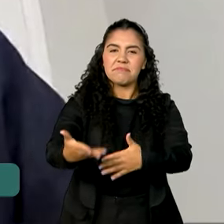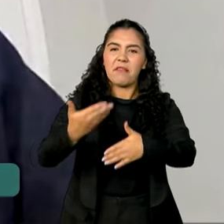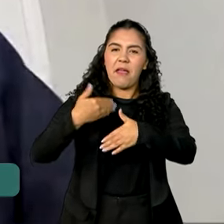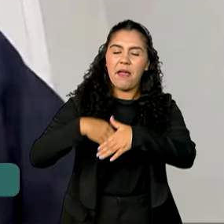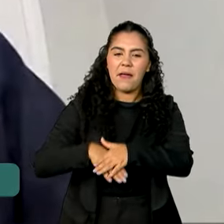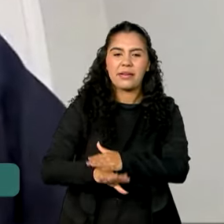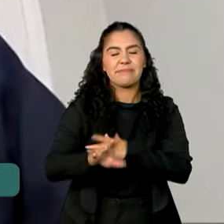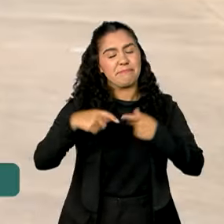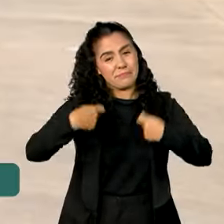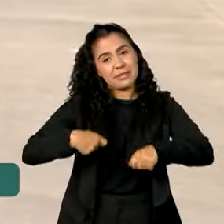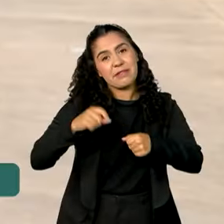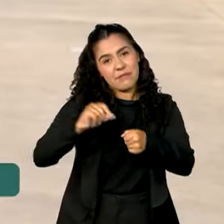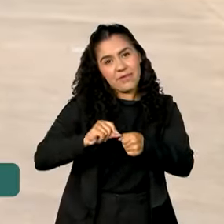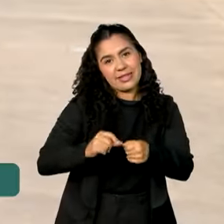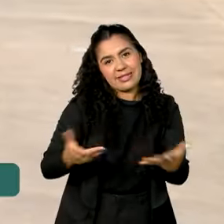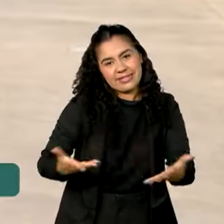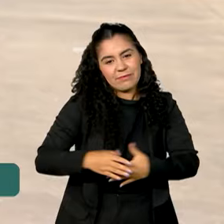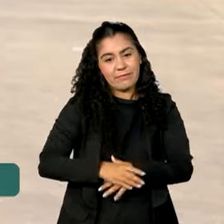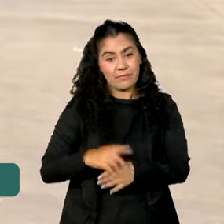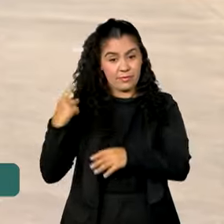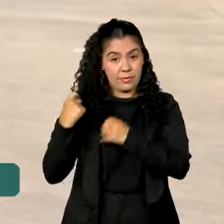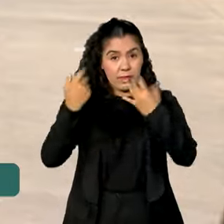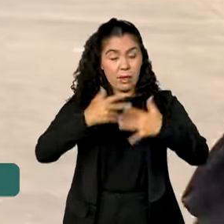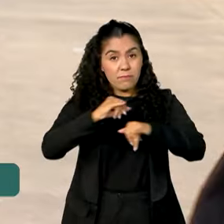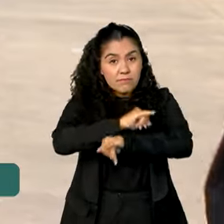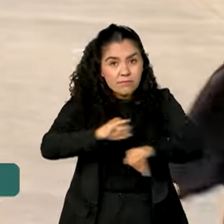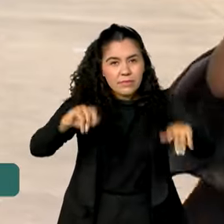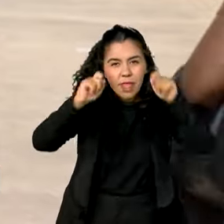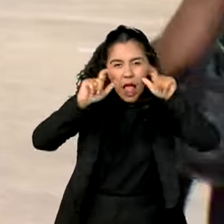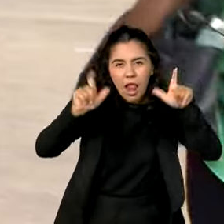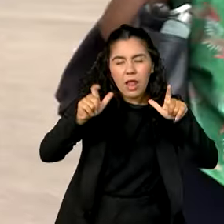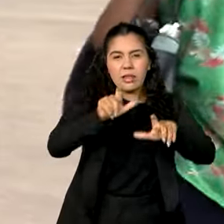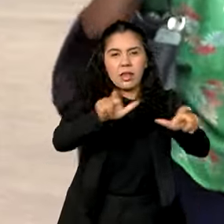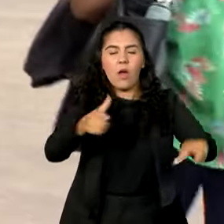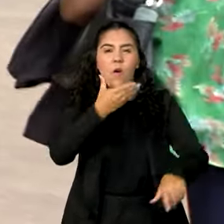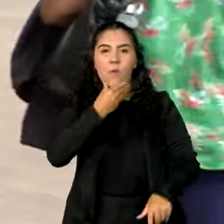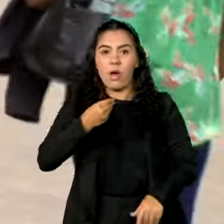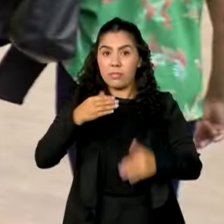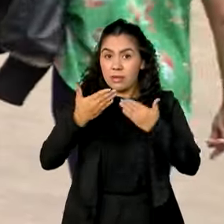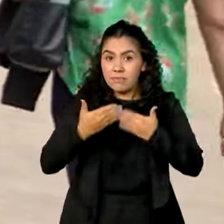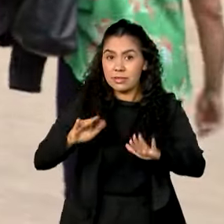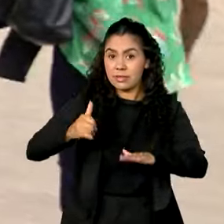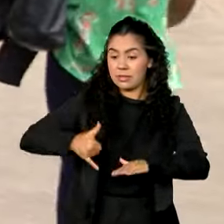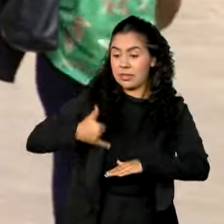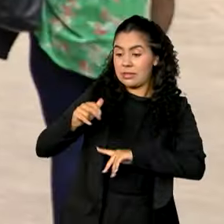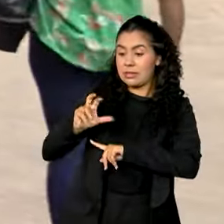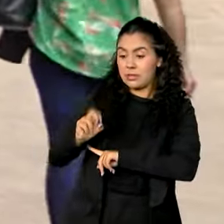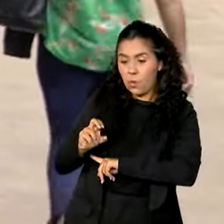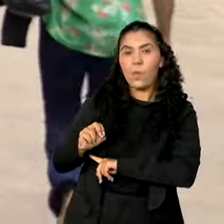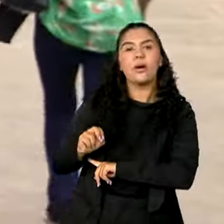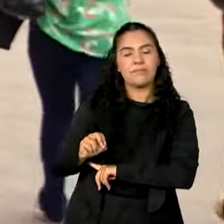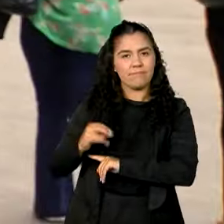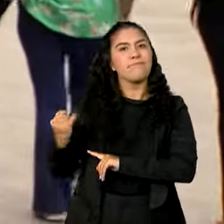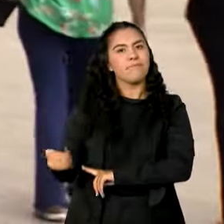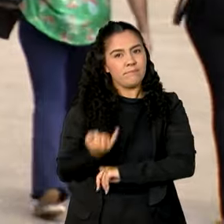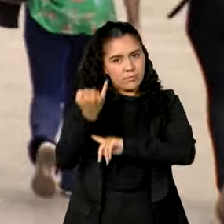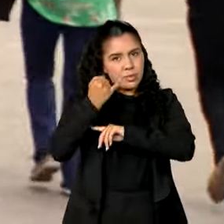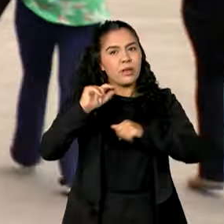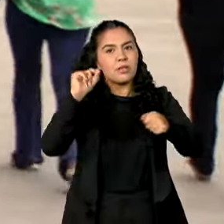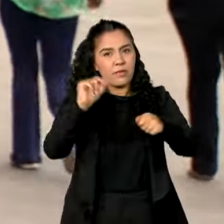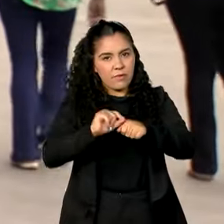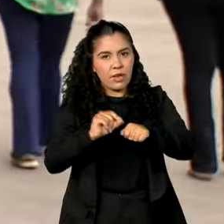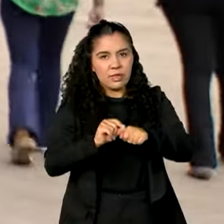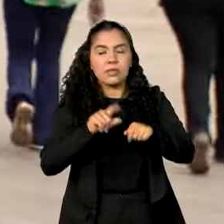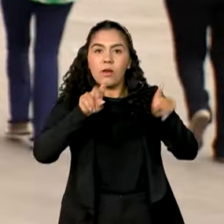aquele negócio, tem que fazer, vamos fazer. E para alertar os homens, principalmente a partir dos 50 anos, sobre a importância de fazer o